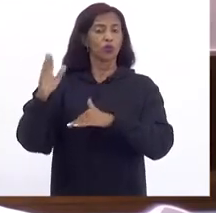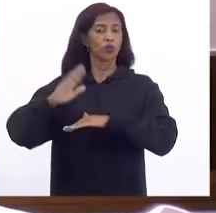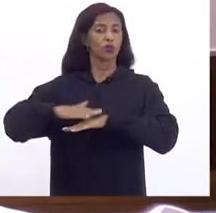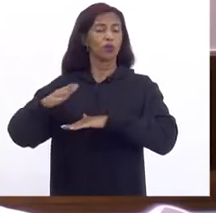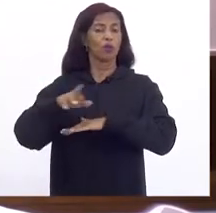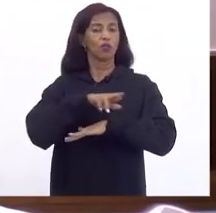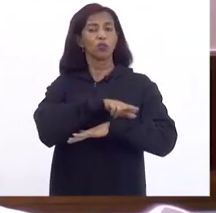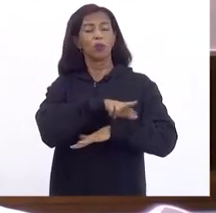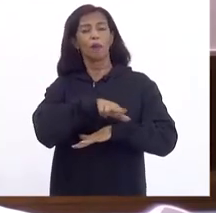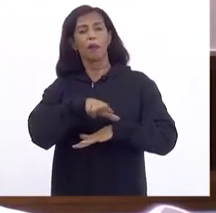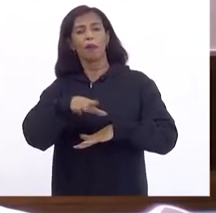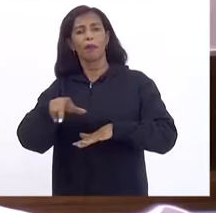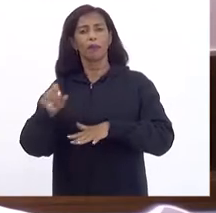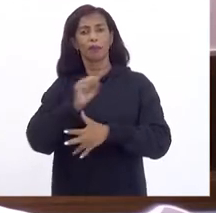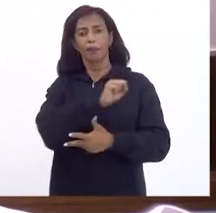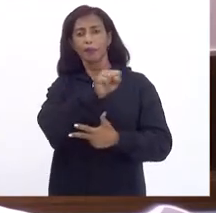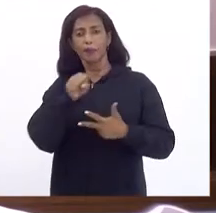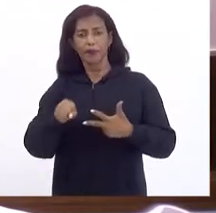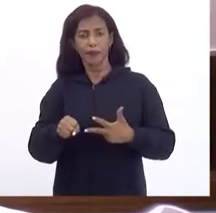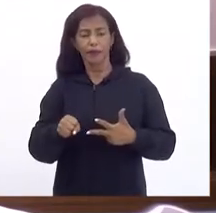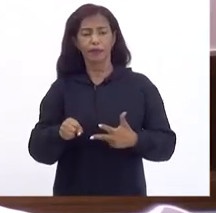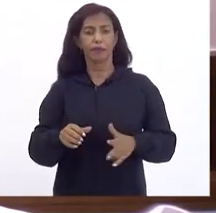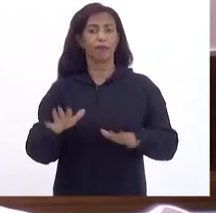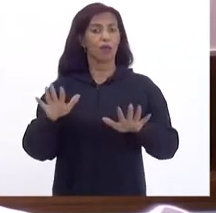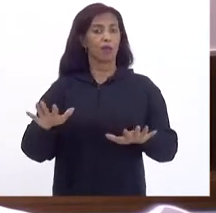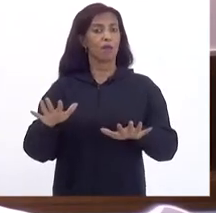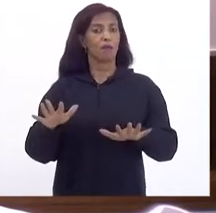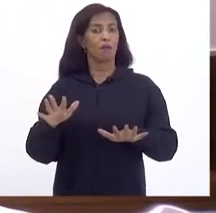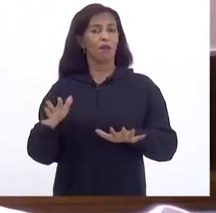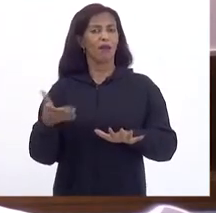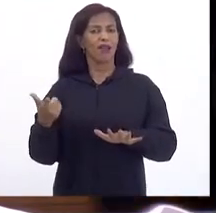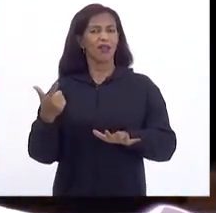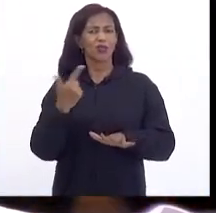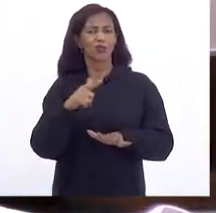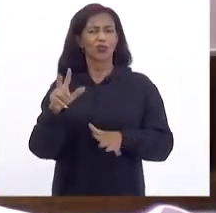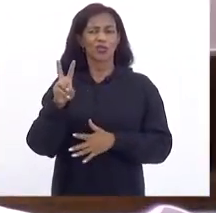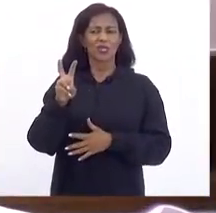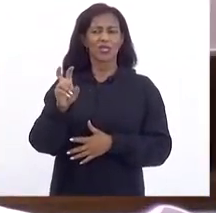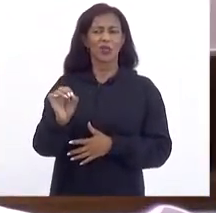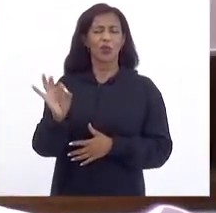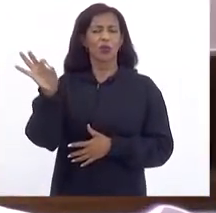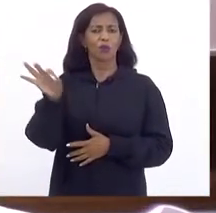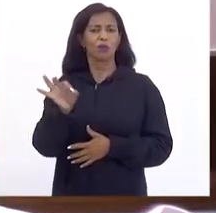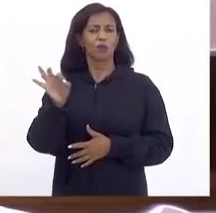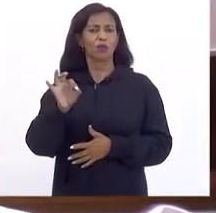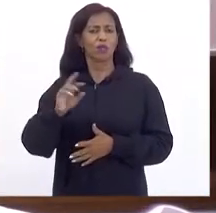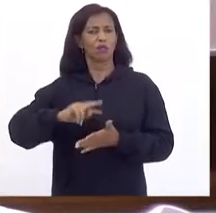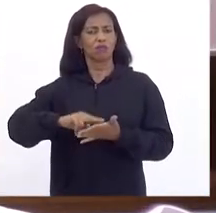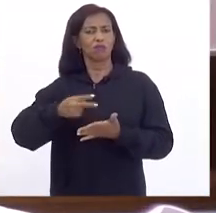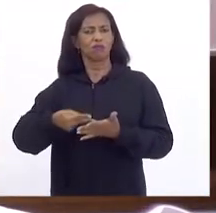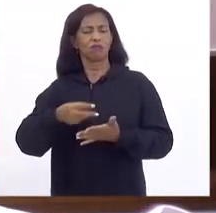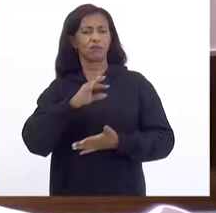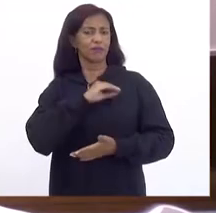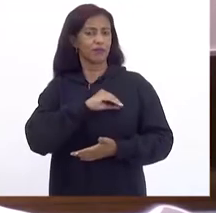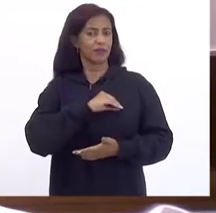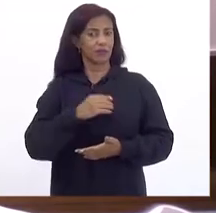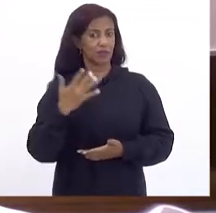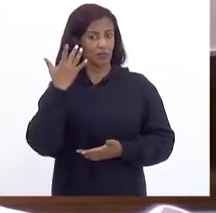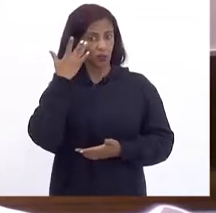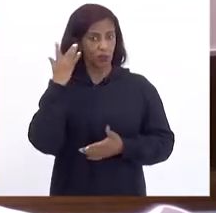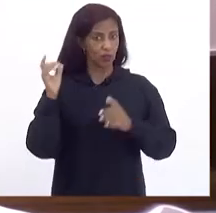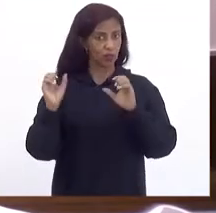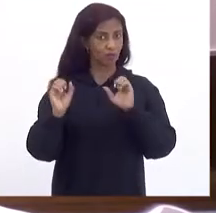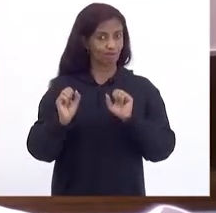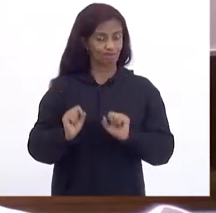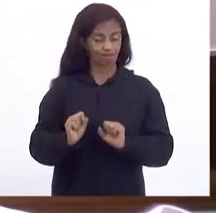diversos Poderes Mas não está Complempada 50% Da reposição salarial Que eu acho Que pode